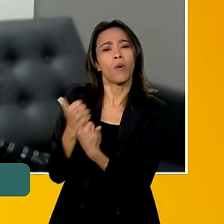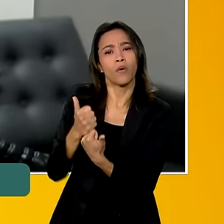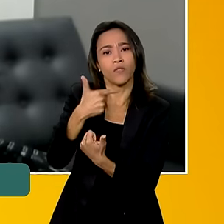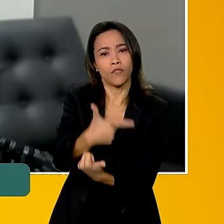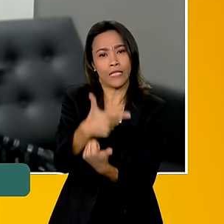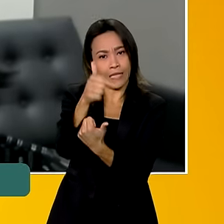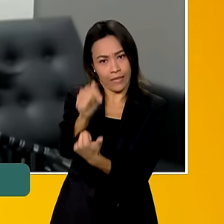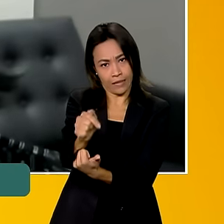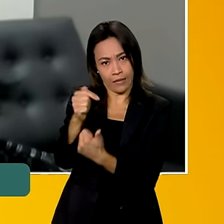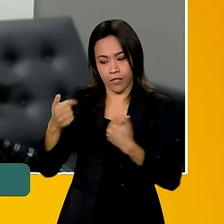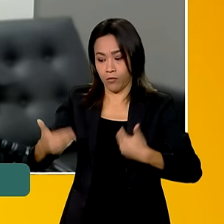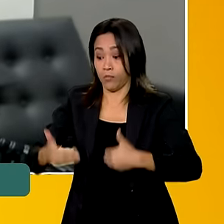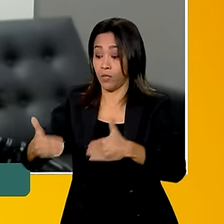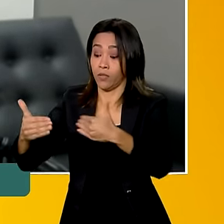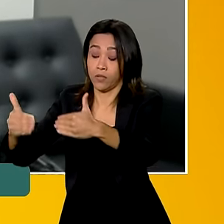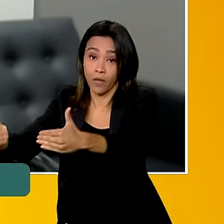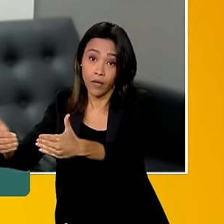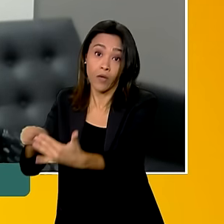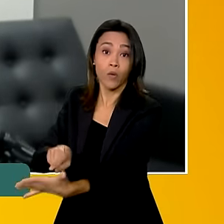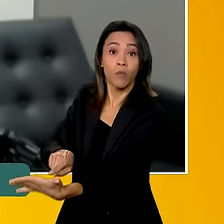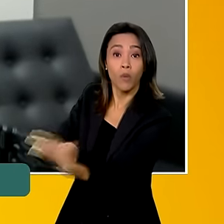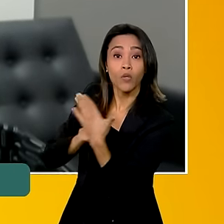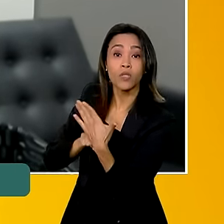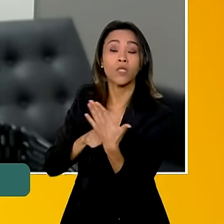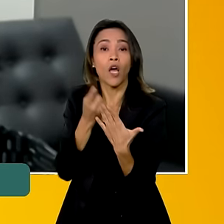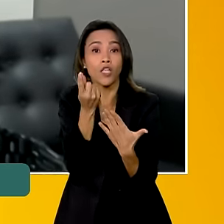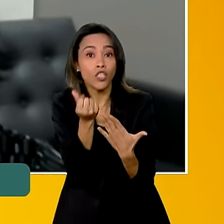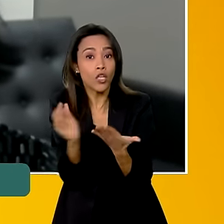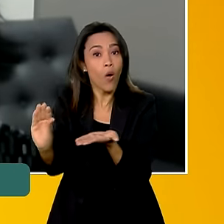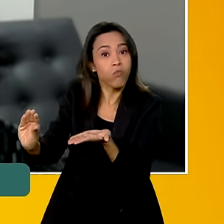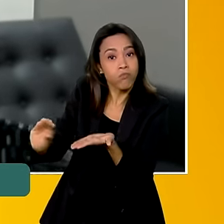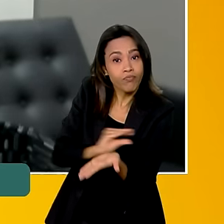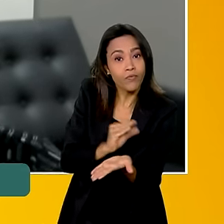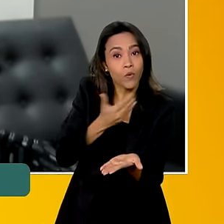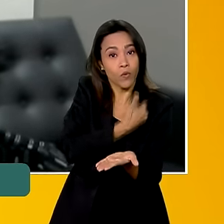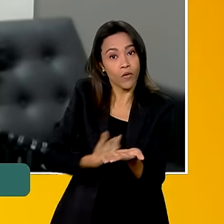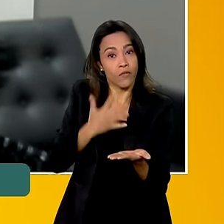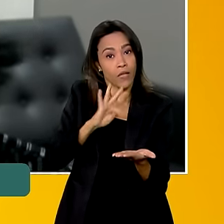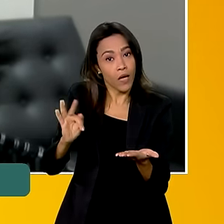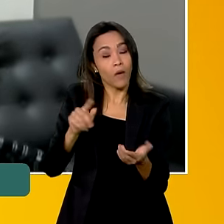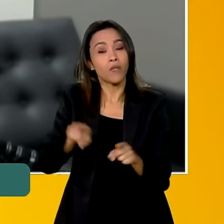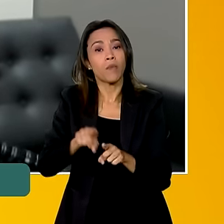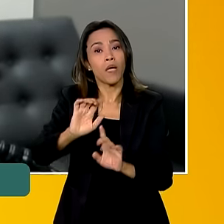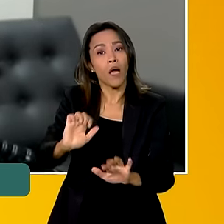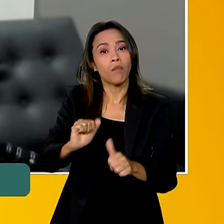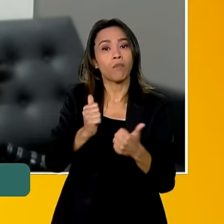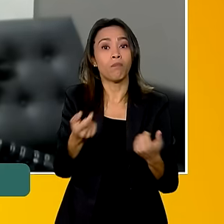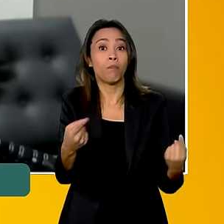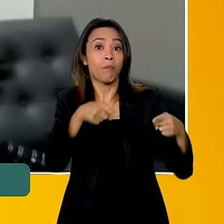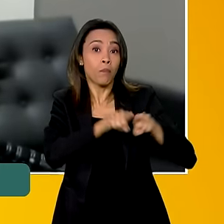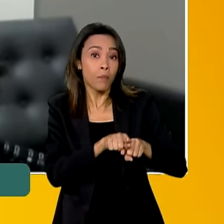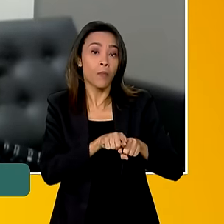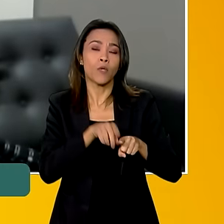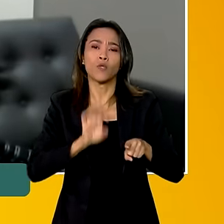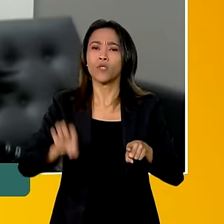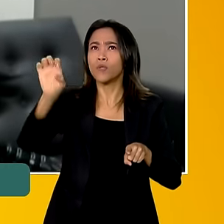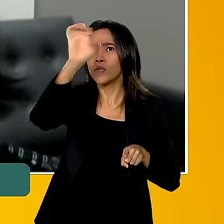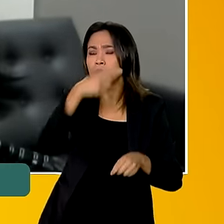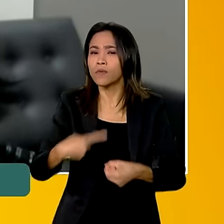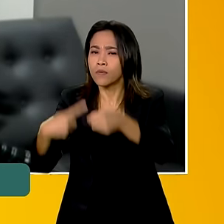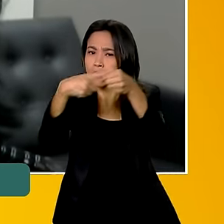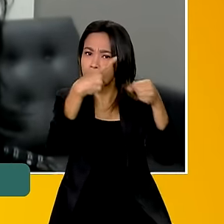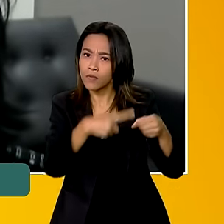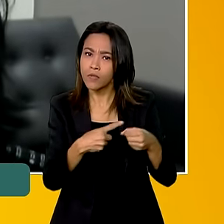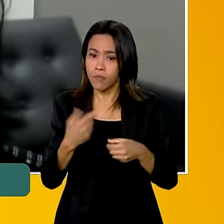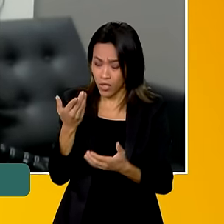apontando recursos federais e também relação cooperativa entre estados e municípios para que os